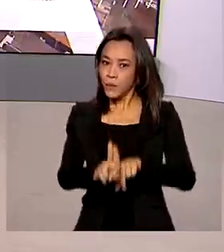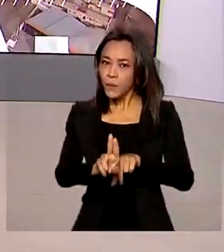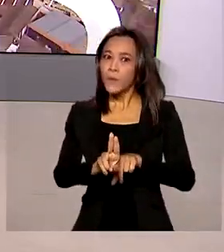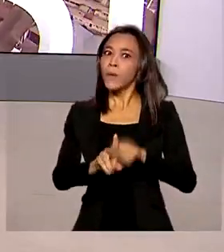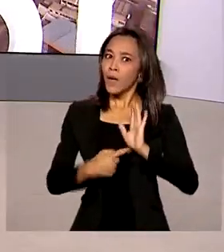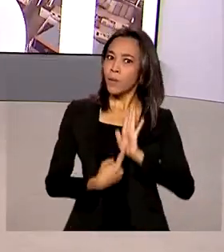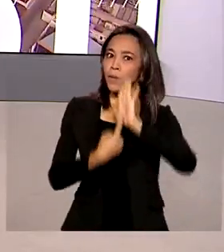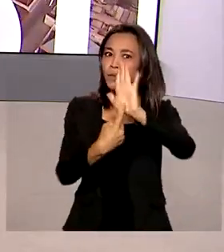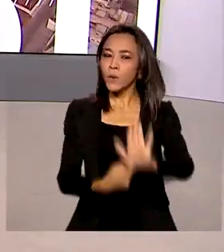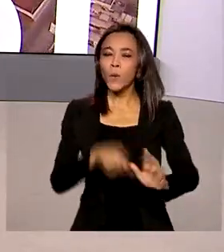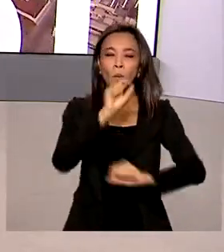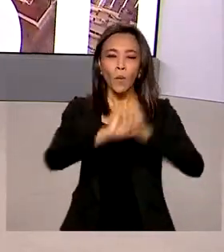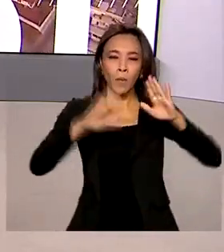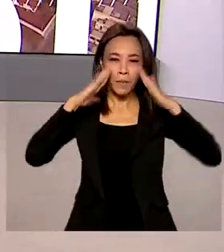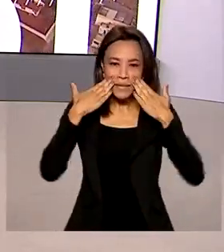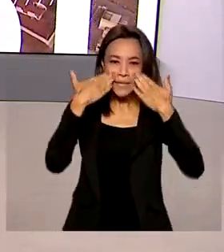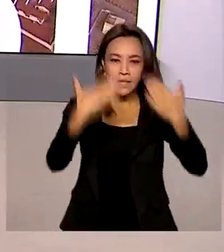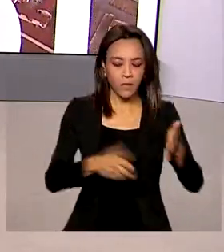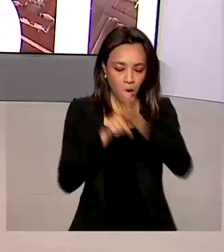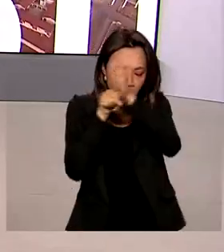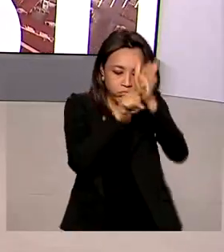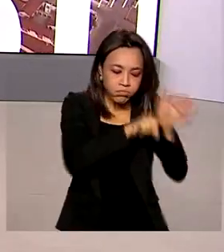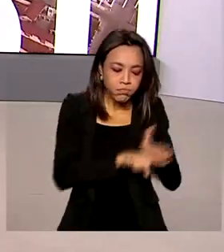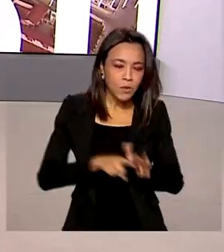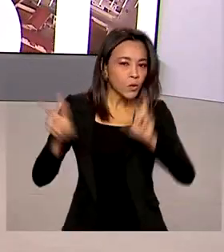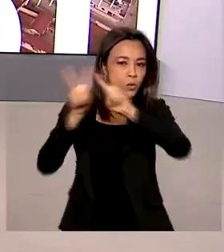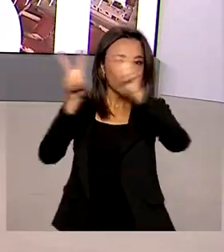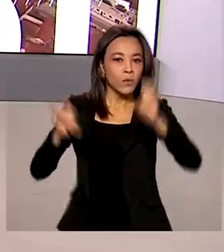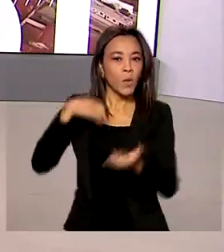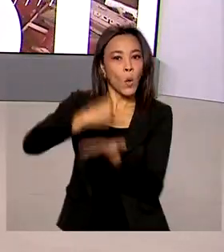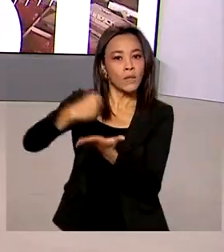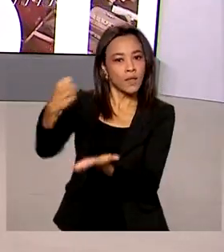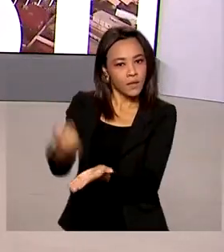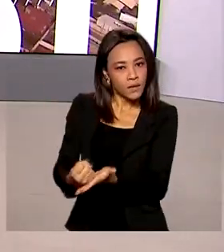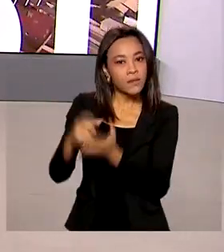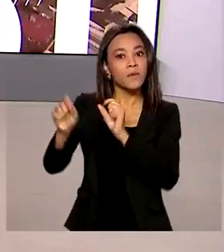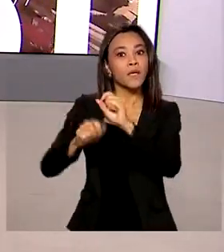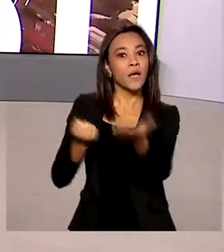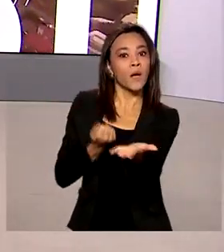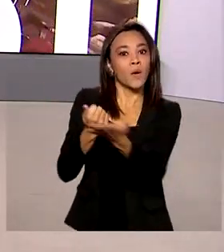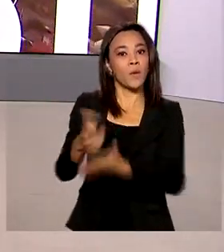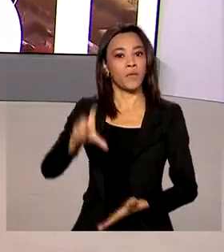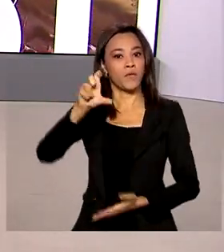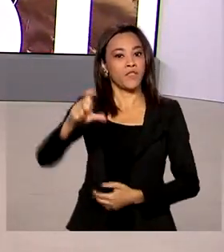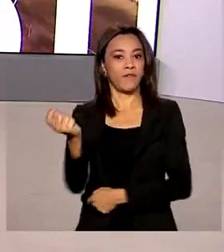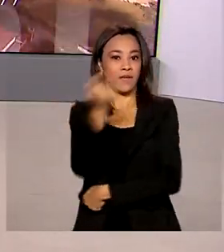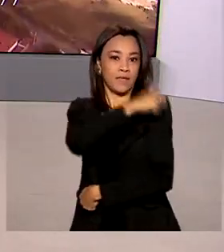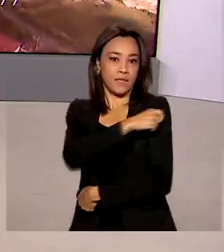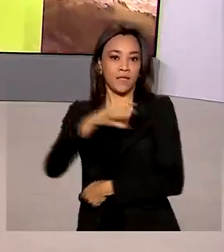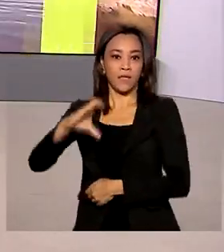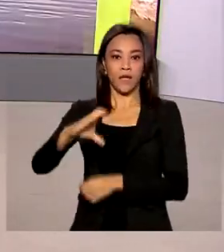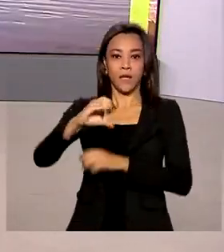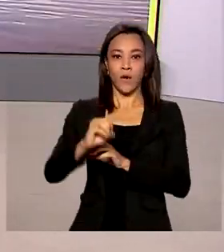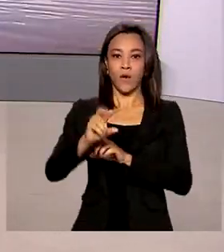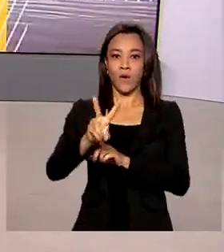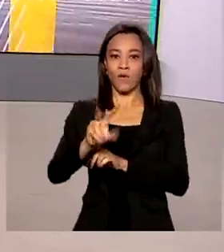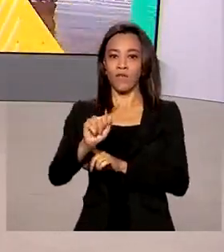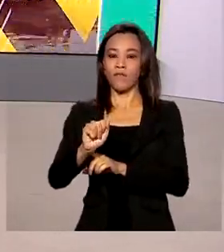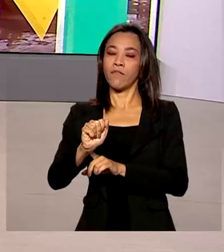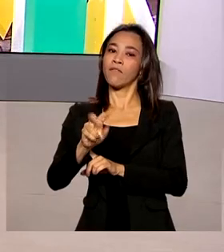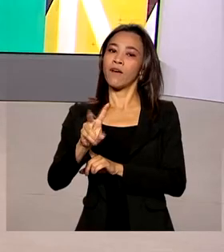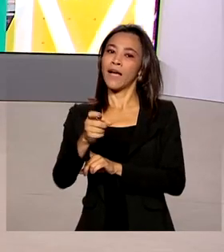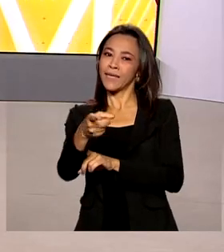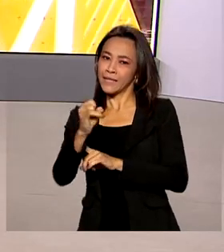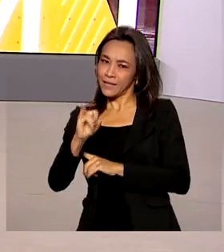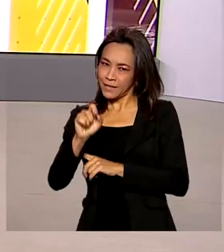resultado de uma auditoria no processo de contratação e importação da vacina Covaxin pelo Ministério da Saúde e concluiu